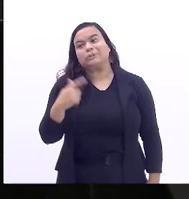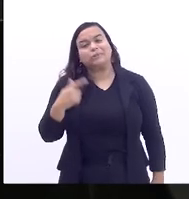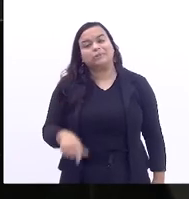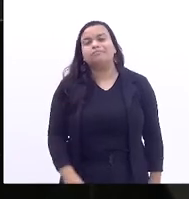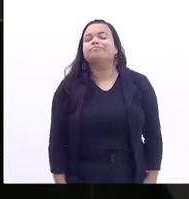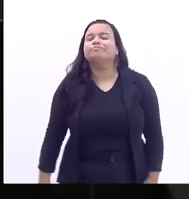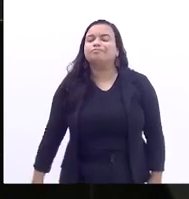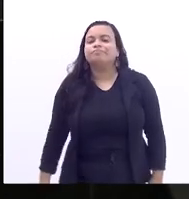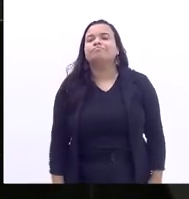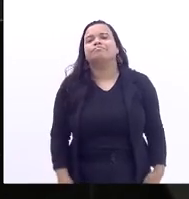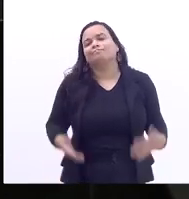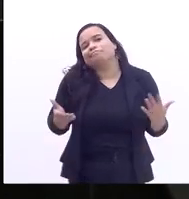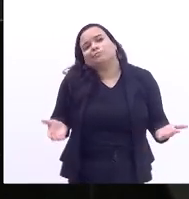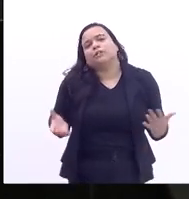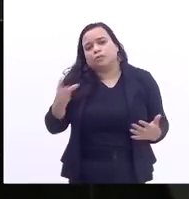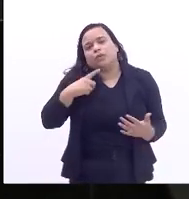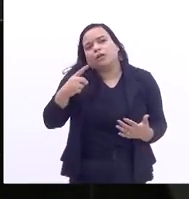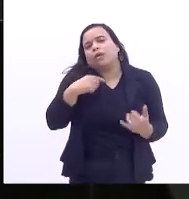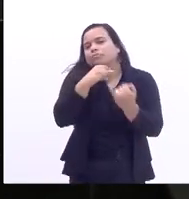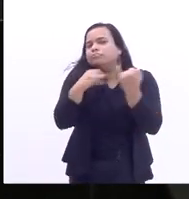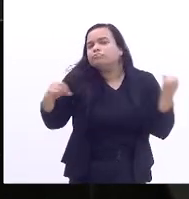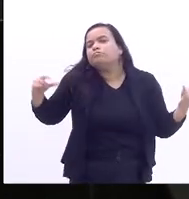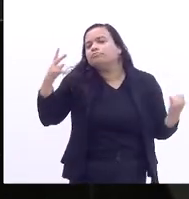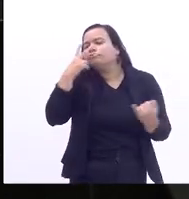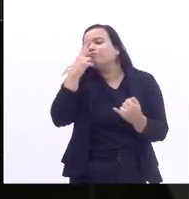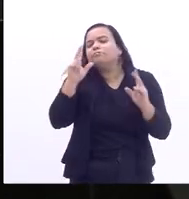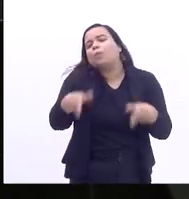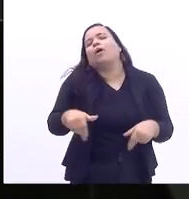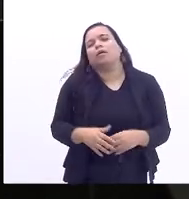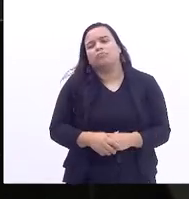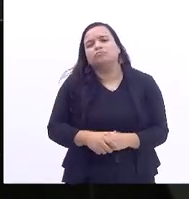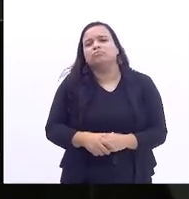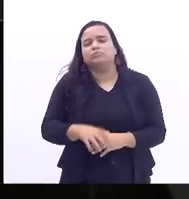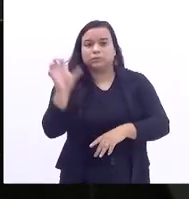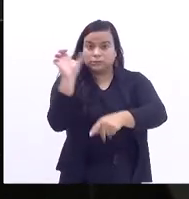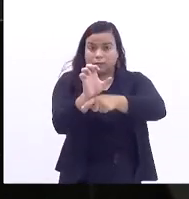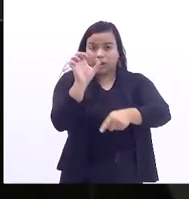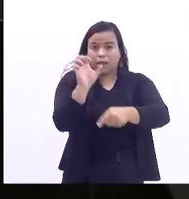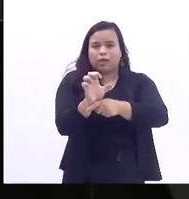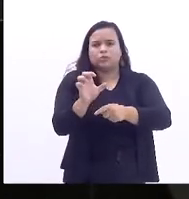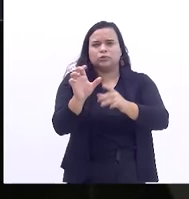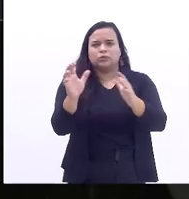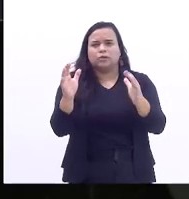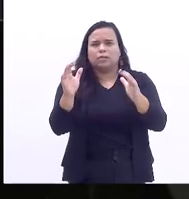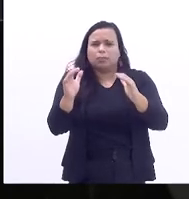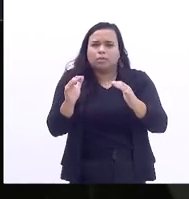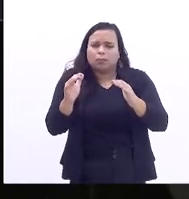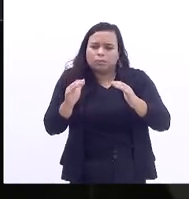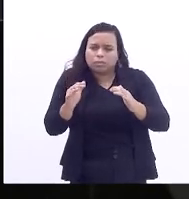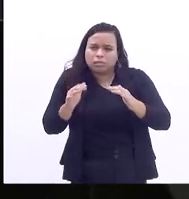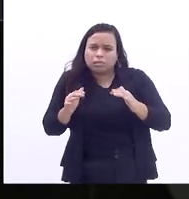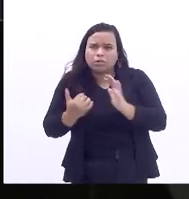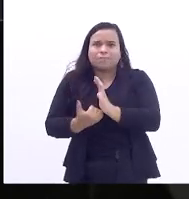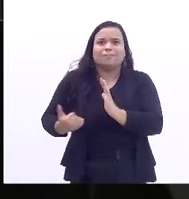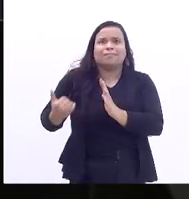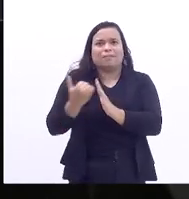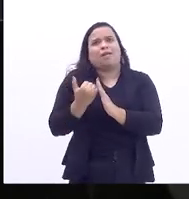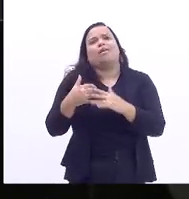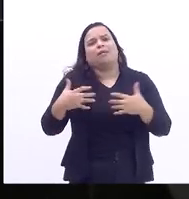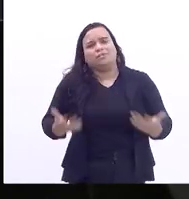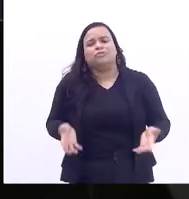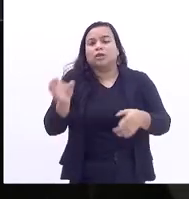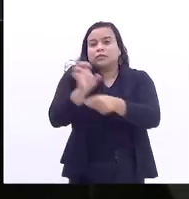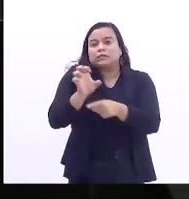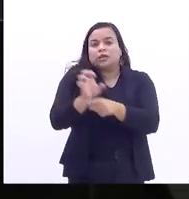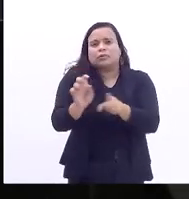Então, há semelhança, porque quanto mais o Estado recua, quanto menos o Estado